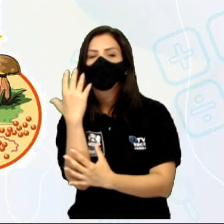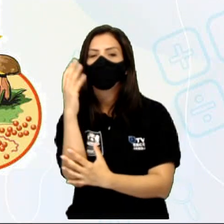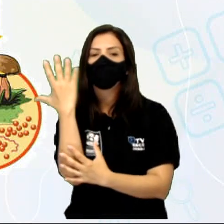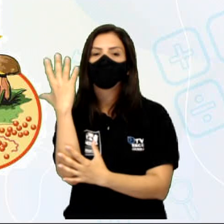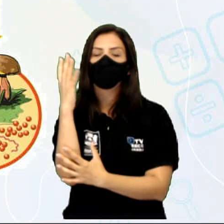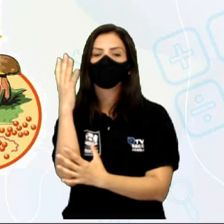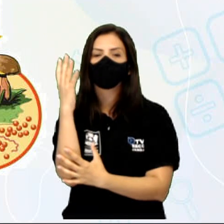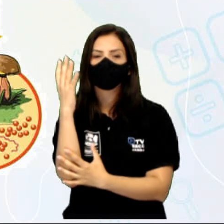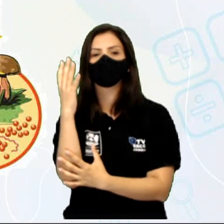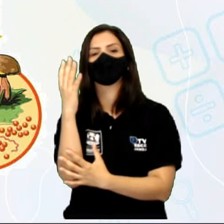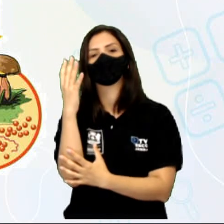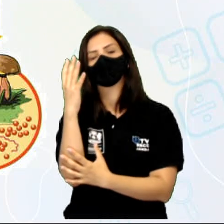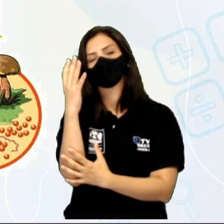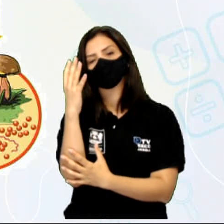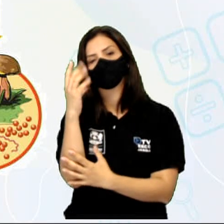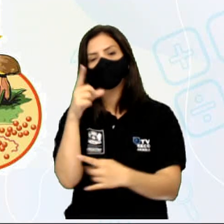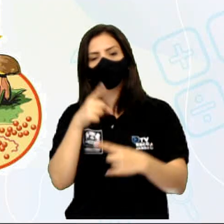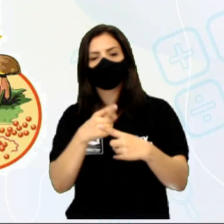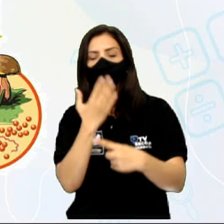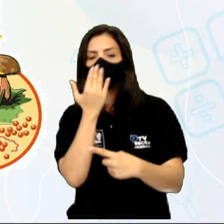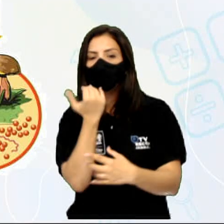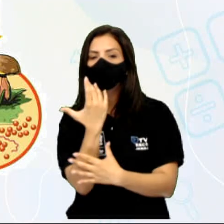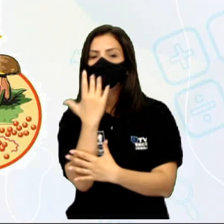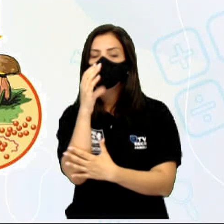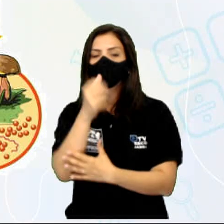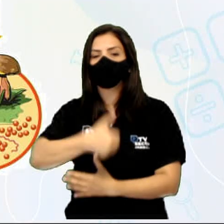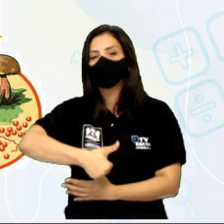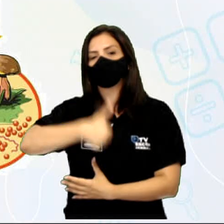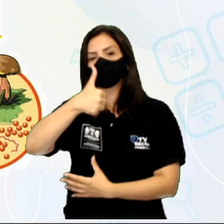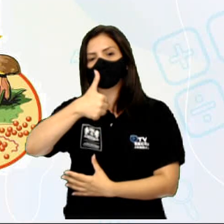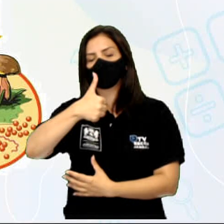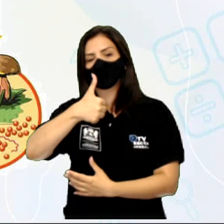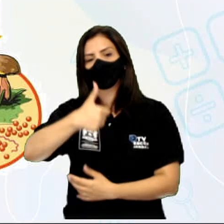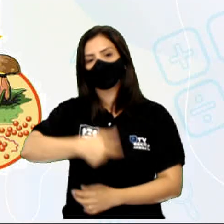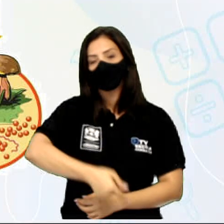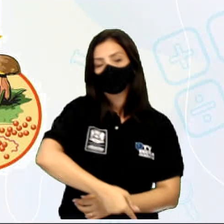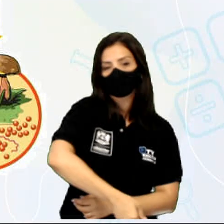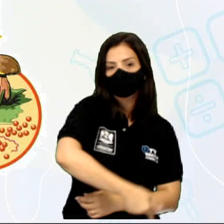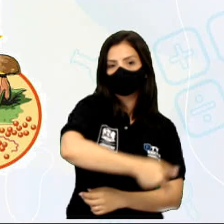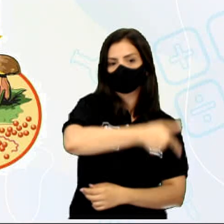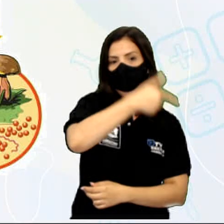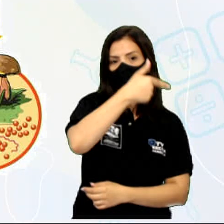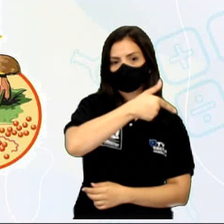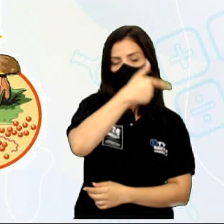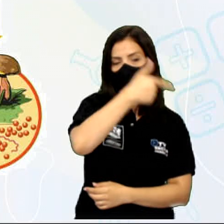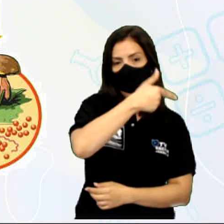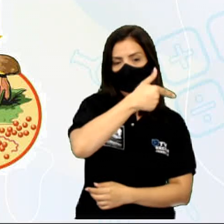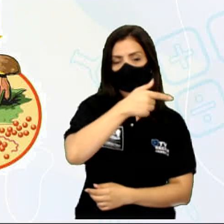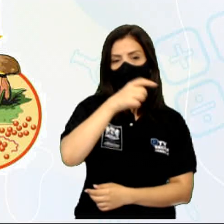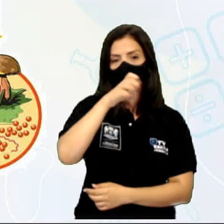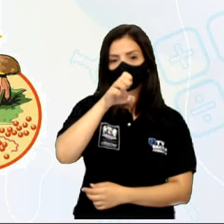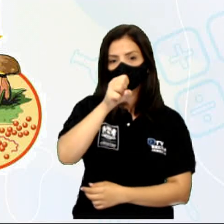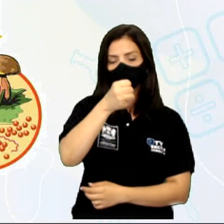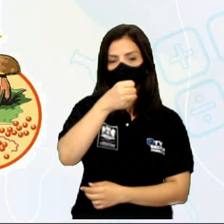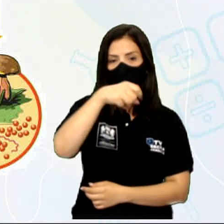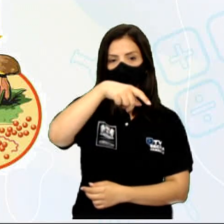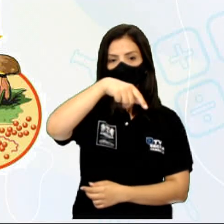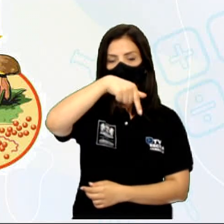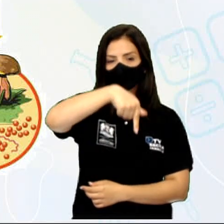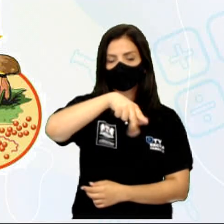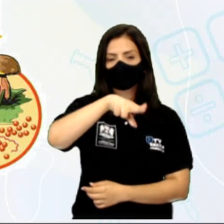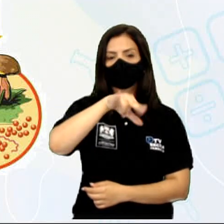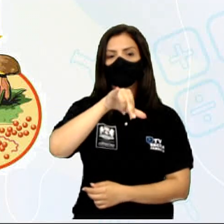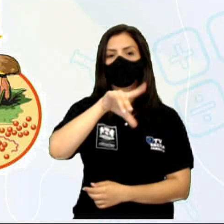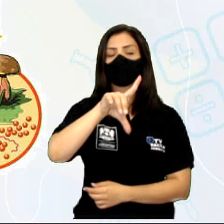primário. Já o esquilo, que ele se alimenta do gafanhoto, ele